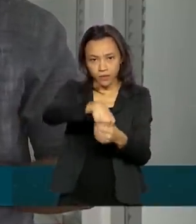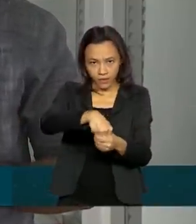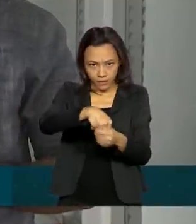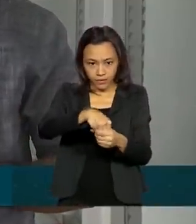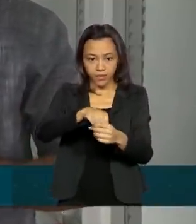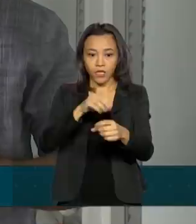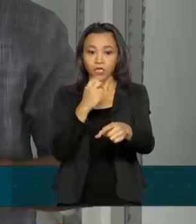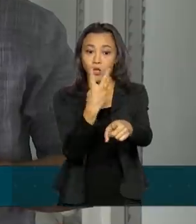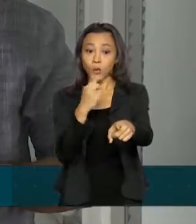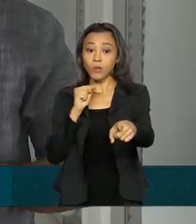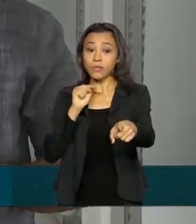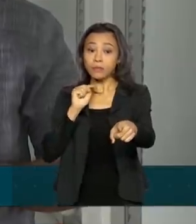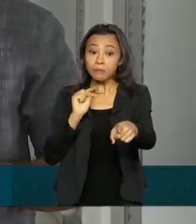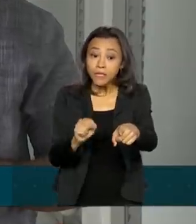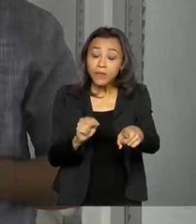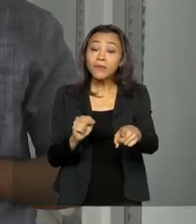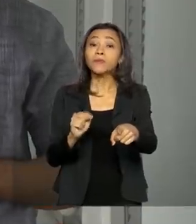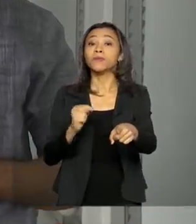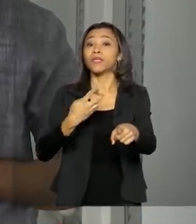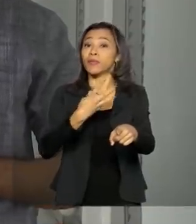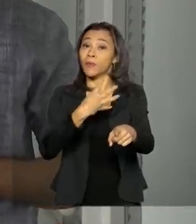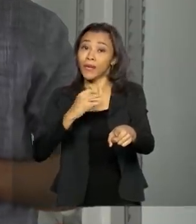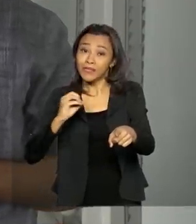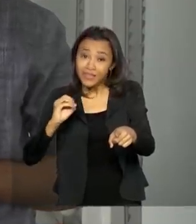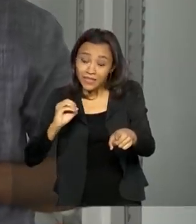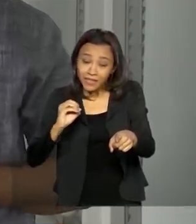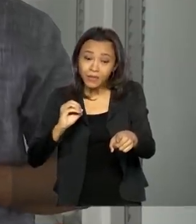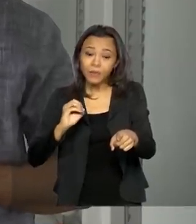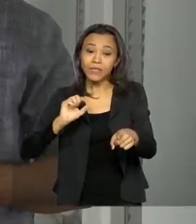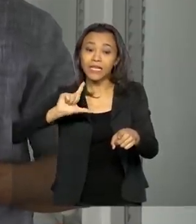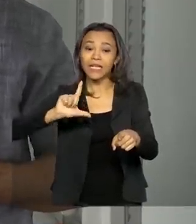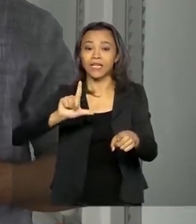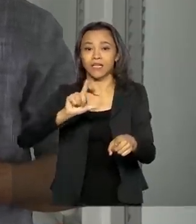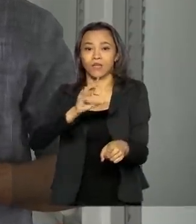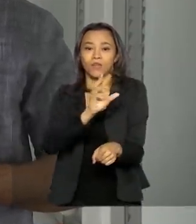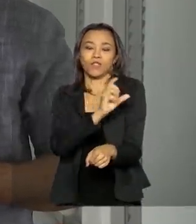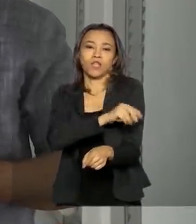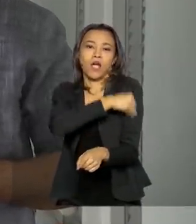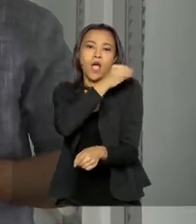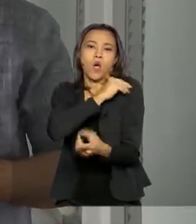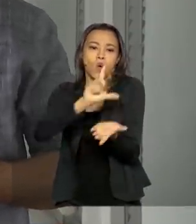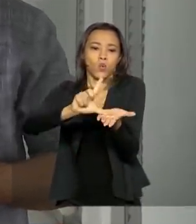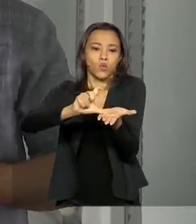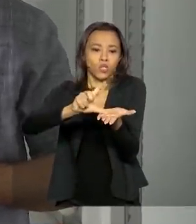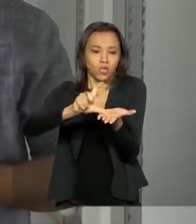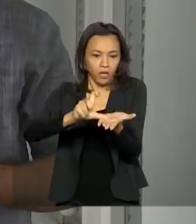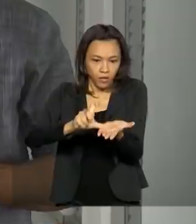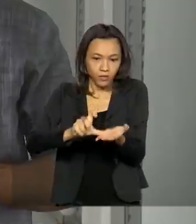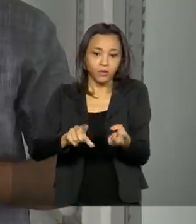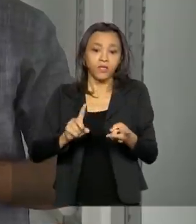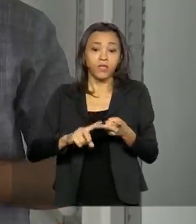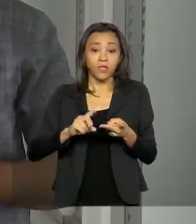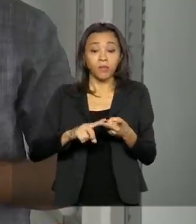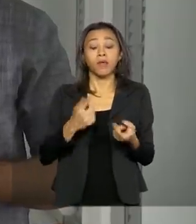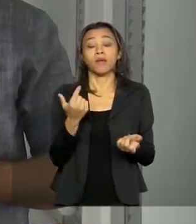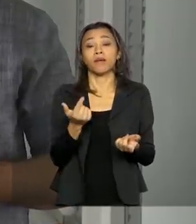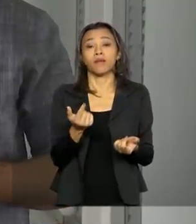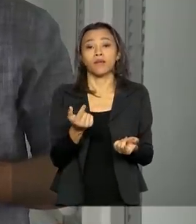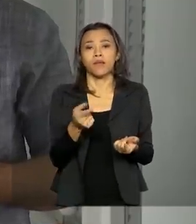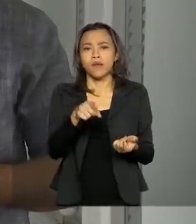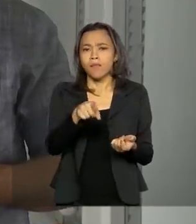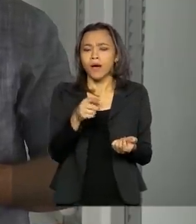.400 litros de álcool gel por semana. De um lote de cloroquina a cada dois anos,